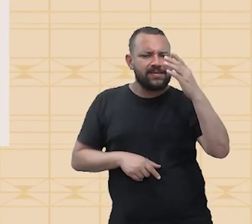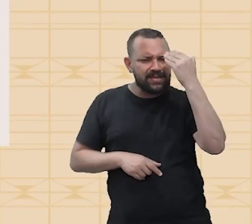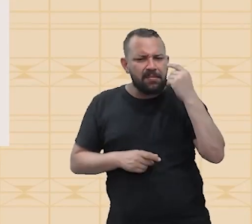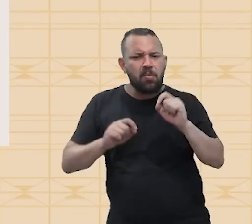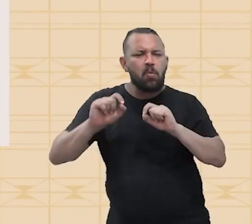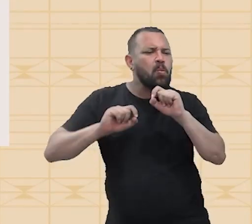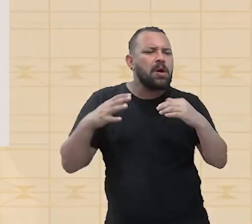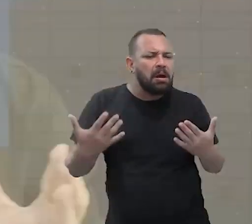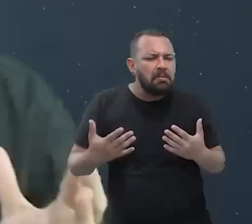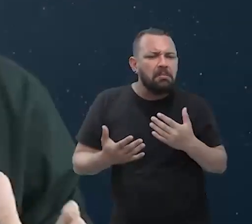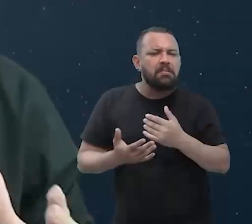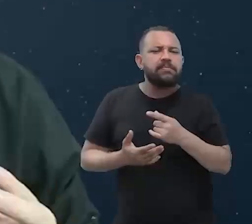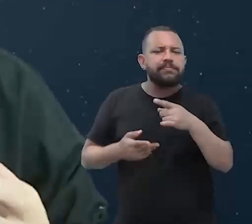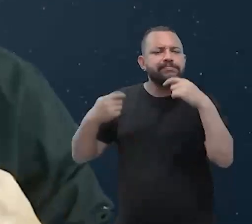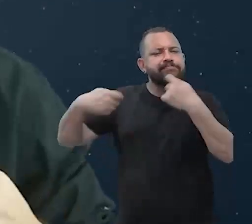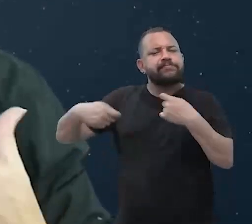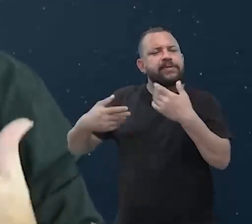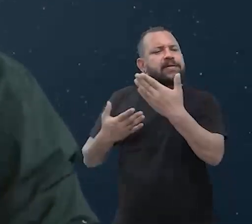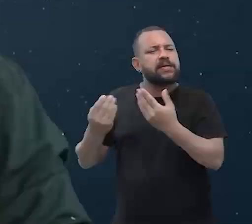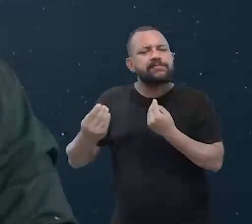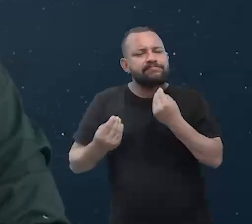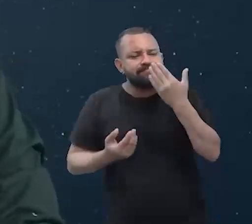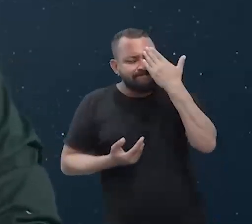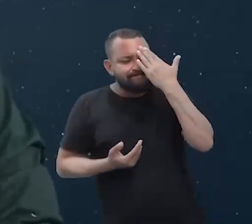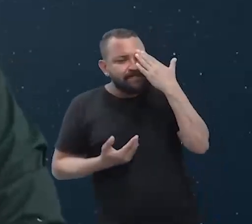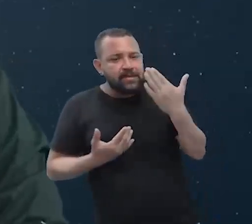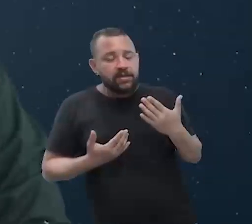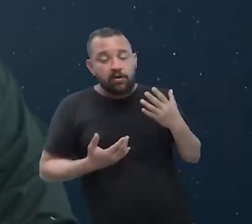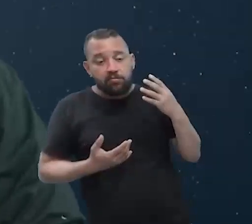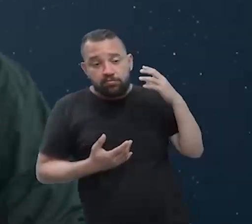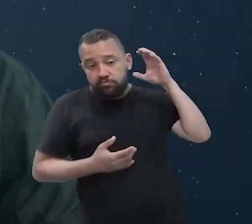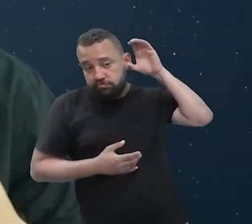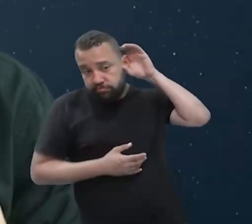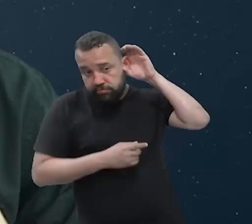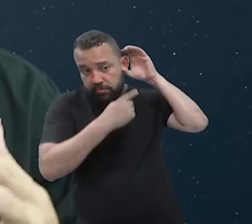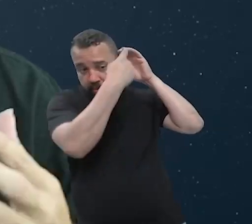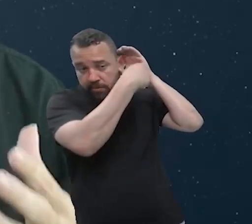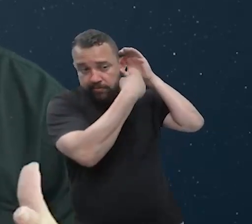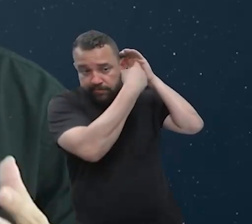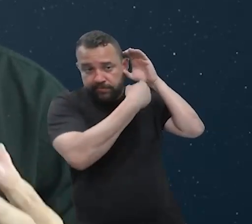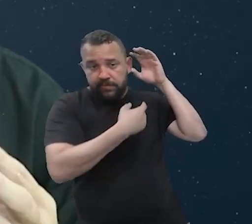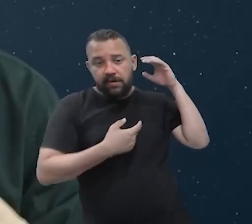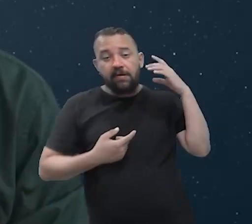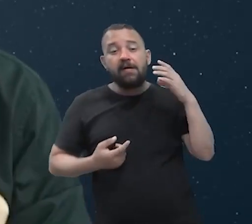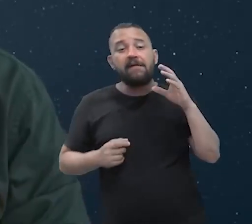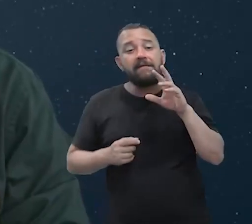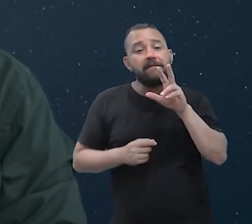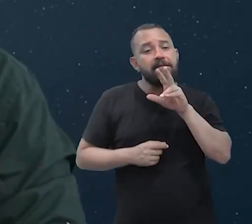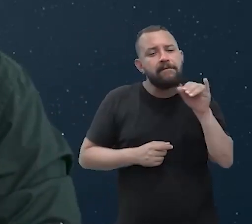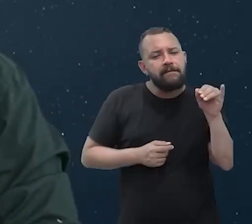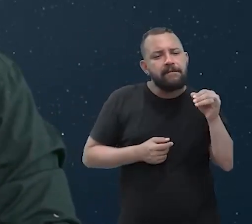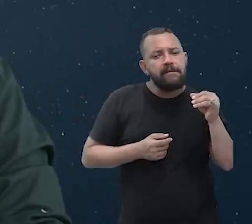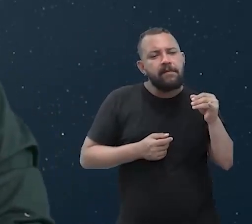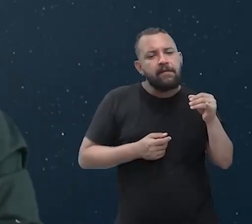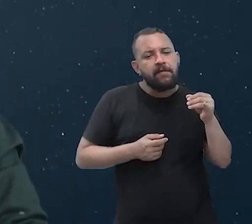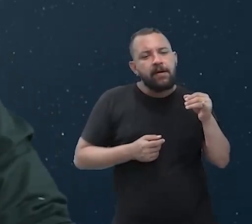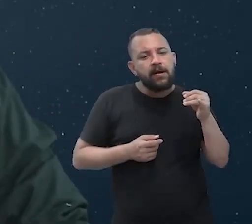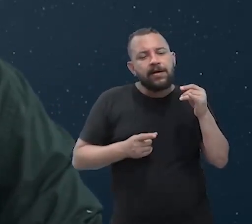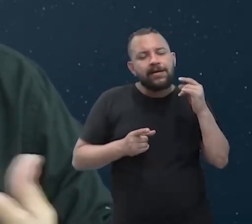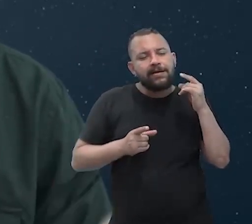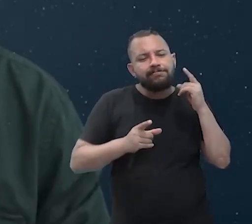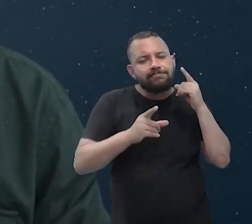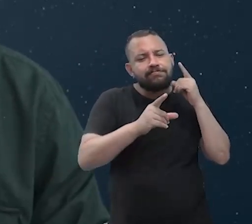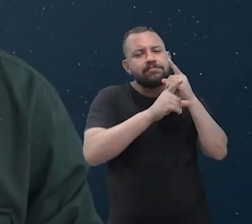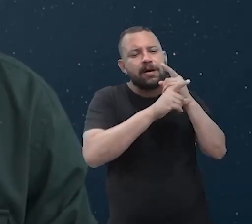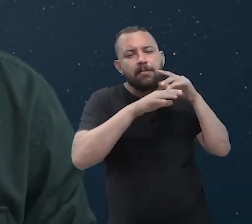Primeiro, você tem que entender que o nosso aparelho auditivo, ele vai funcionar por meio da identificação